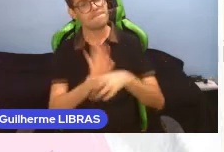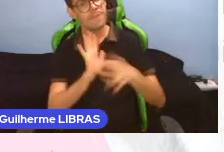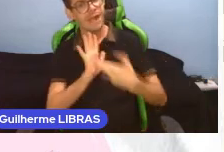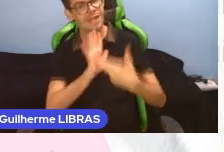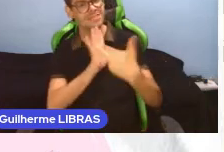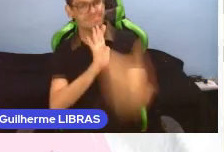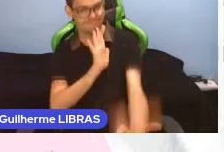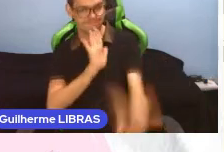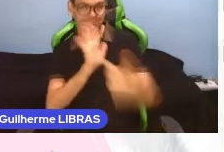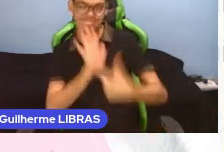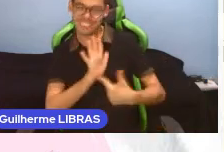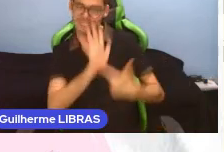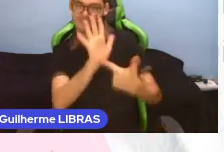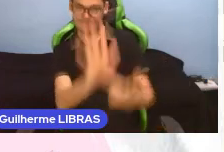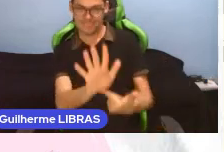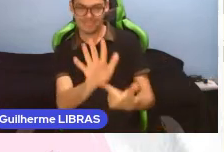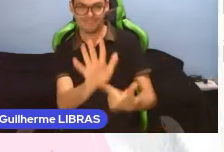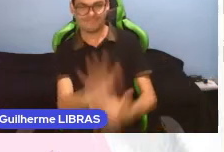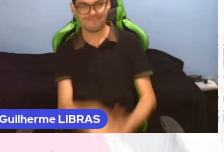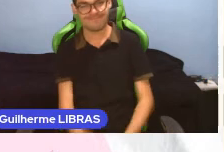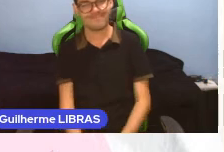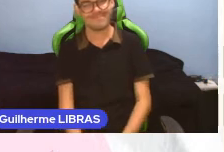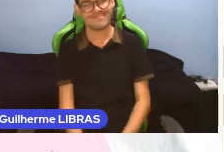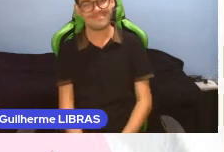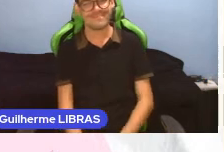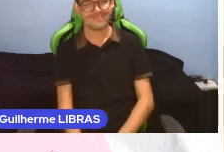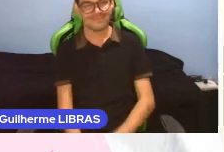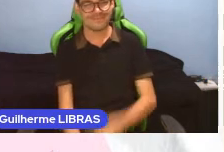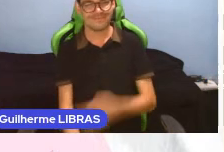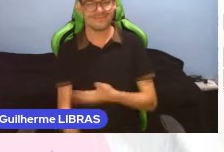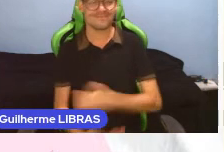expressão. King Sears 2009.